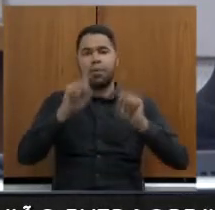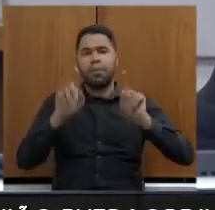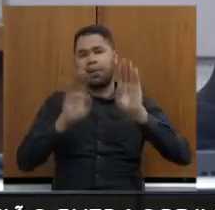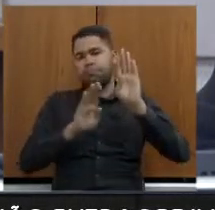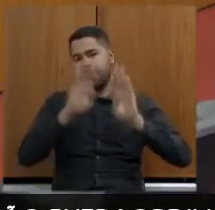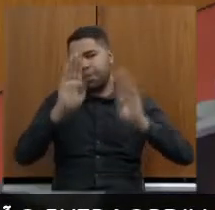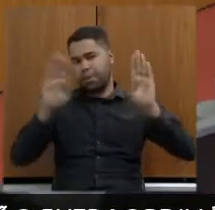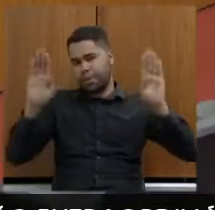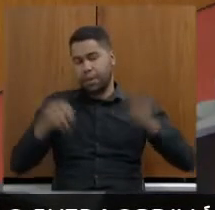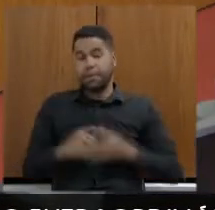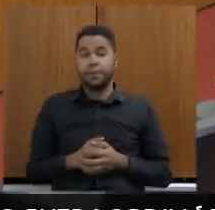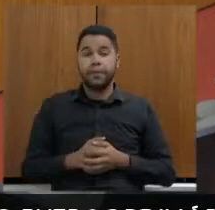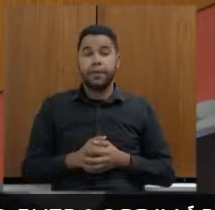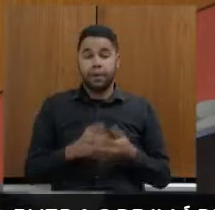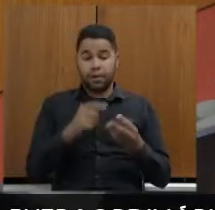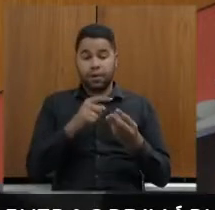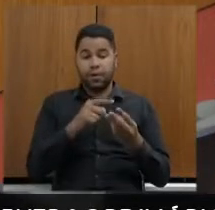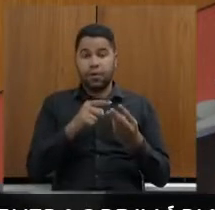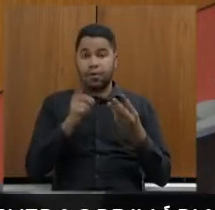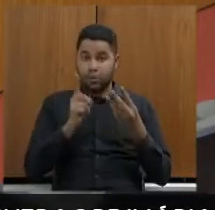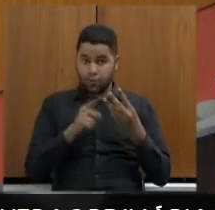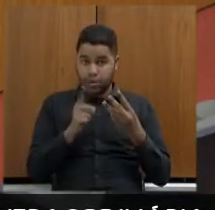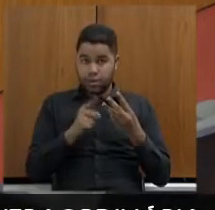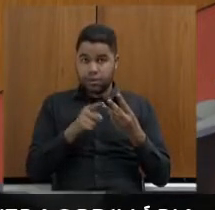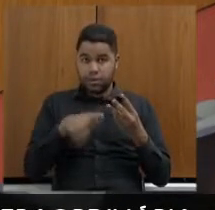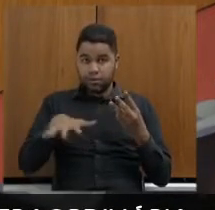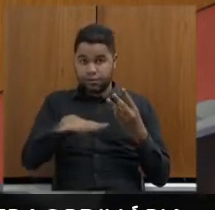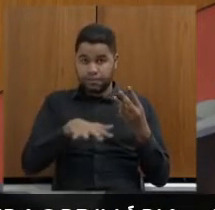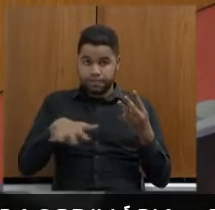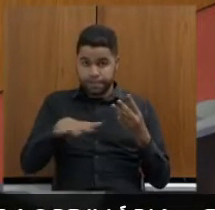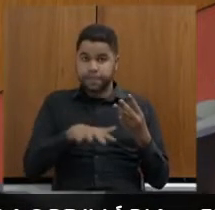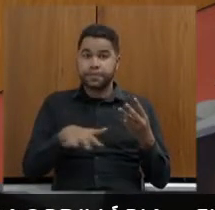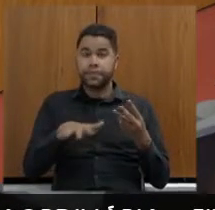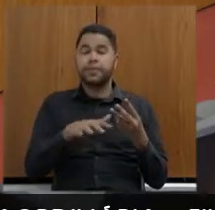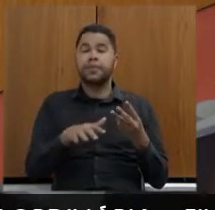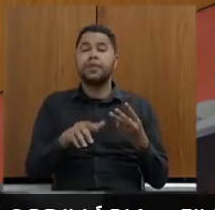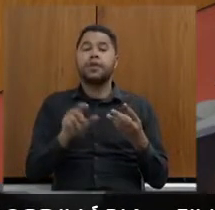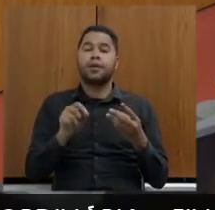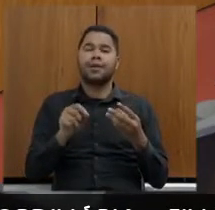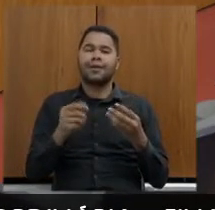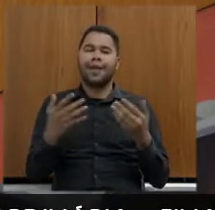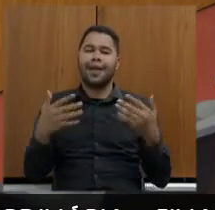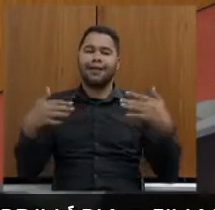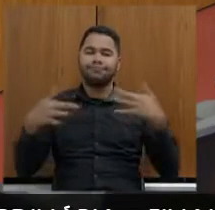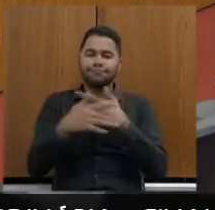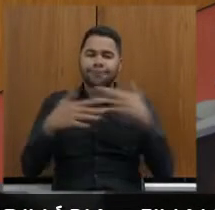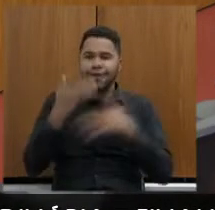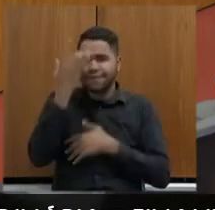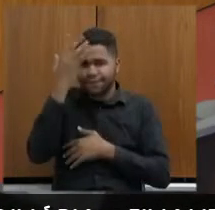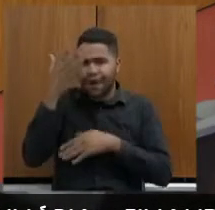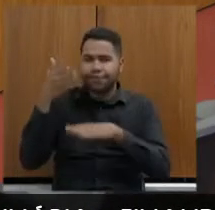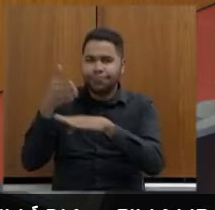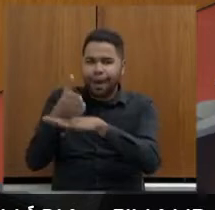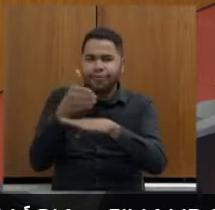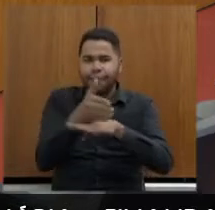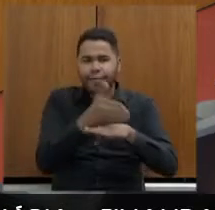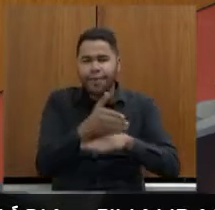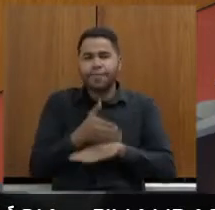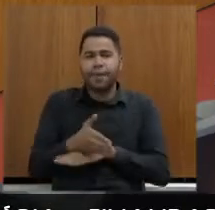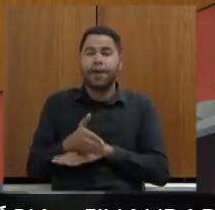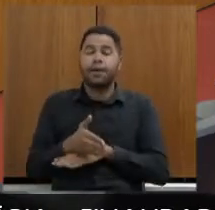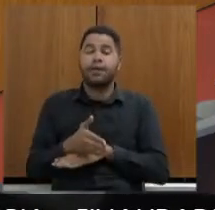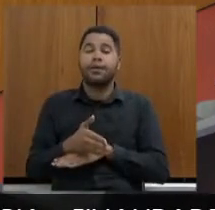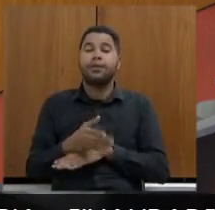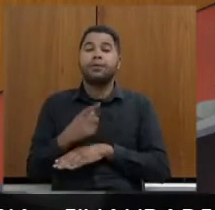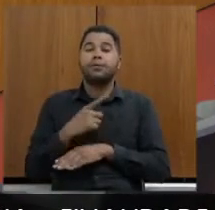E, agora, a terceira dimensão do anexo de mobilidade é o que a gente chama de... Ele